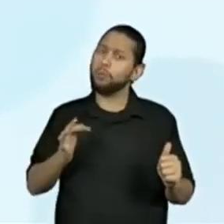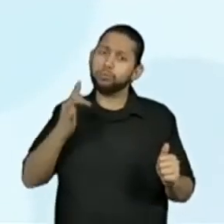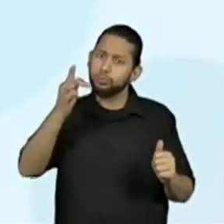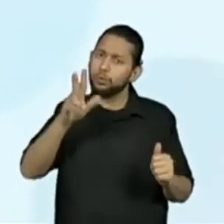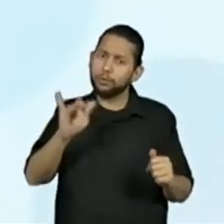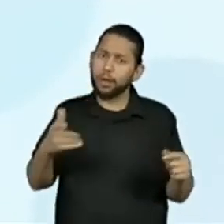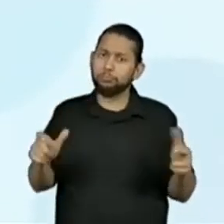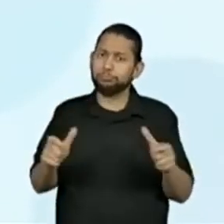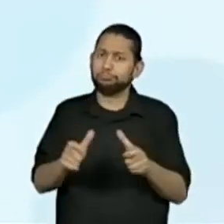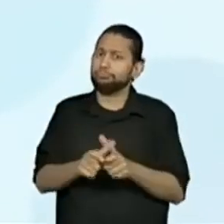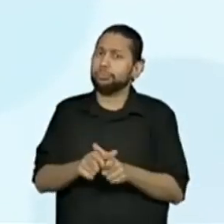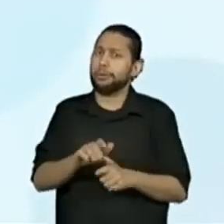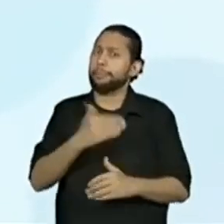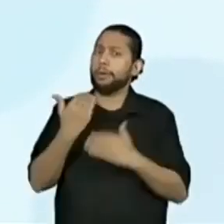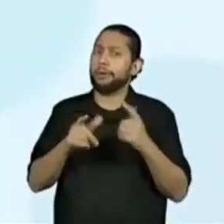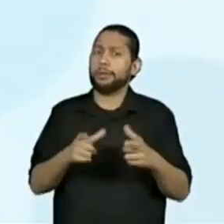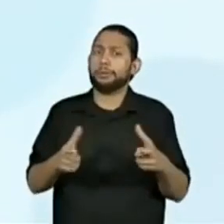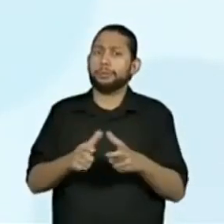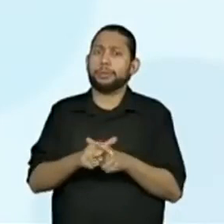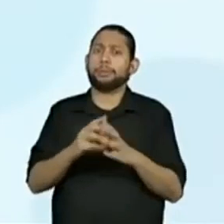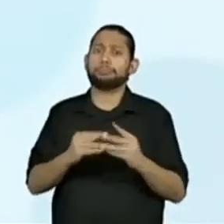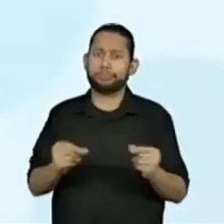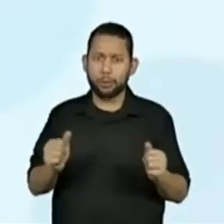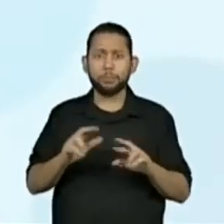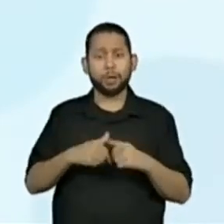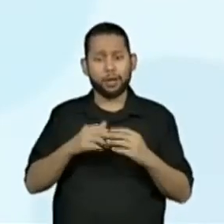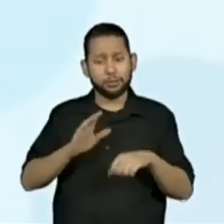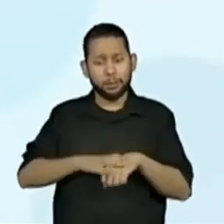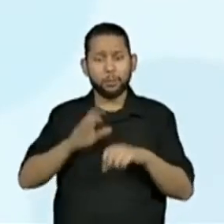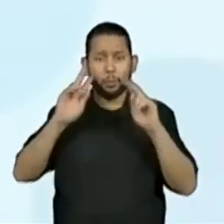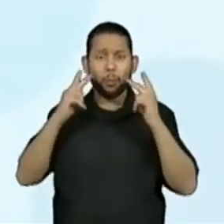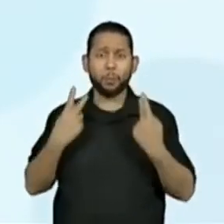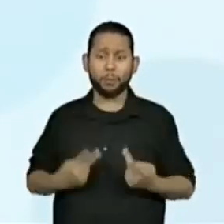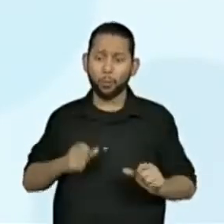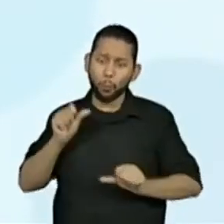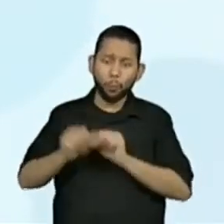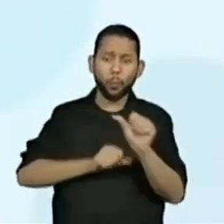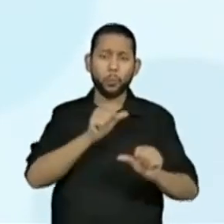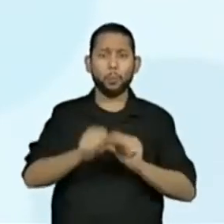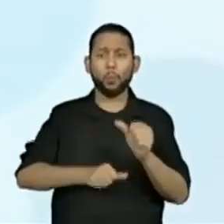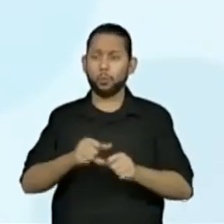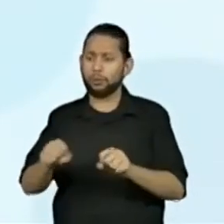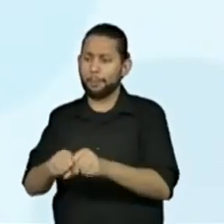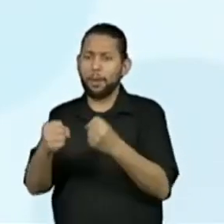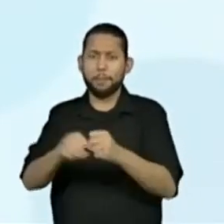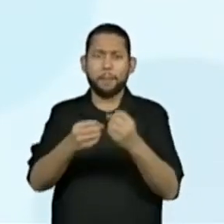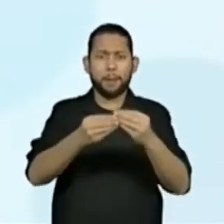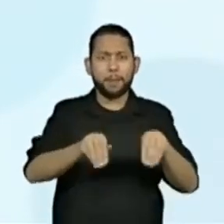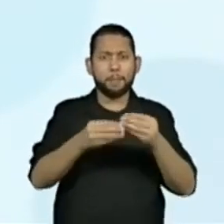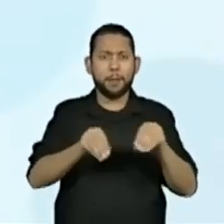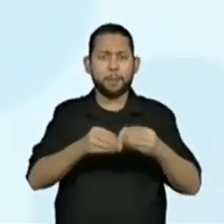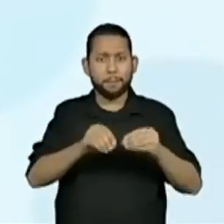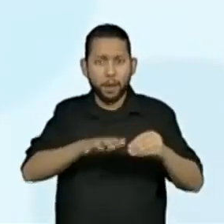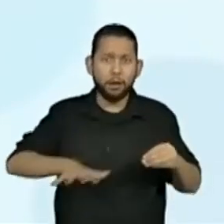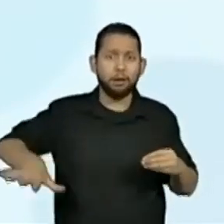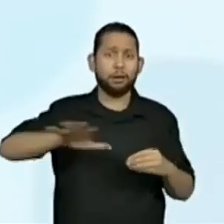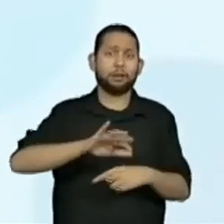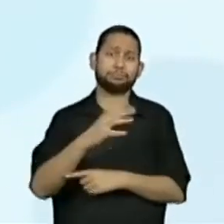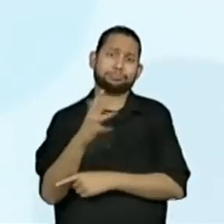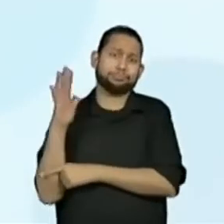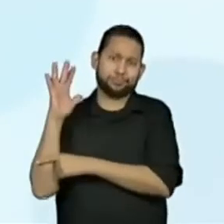por causa das atividades humanas, que modificam ou destroem o ambiente natural.